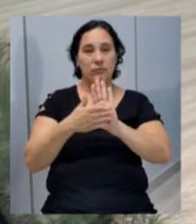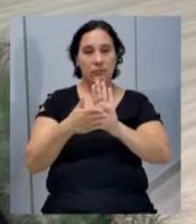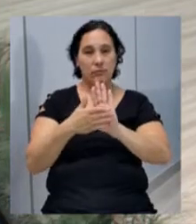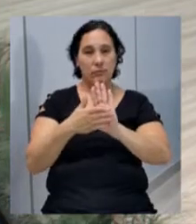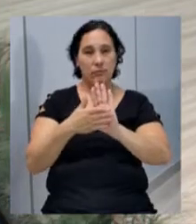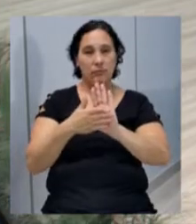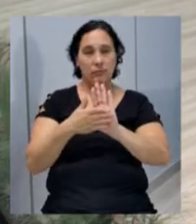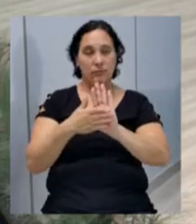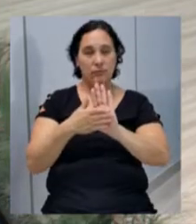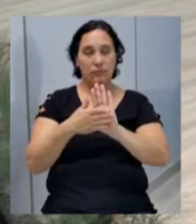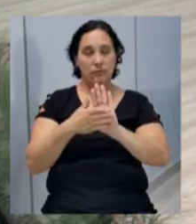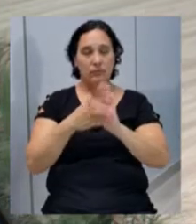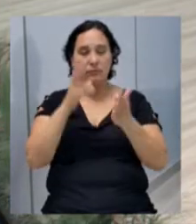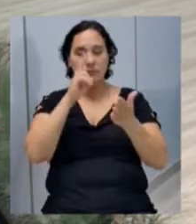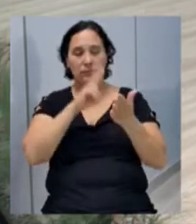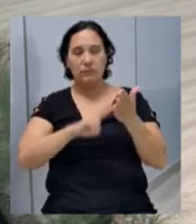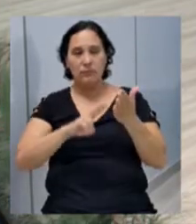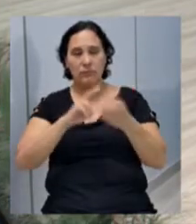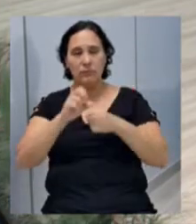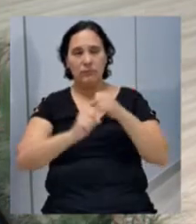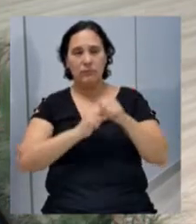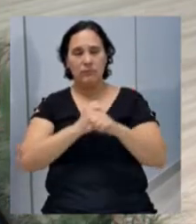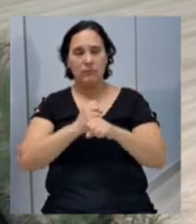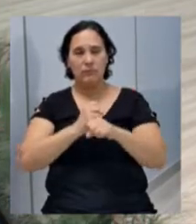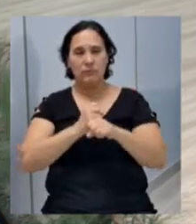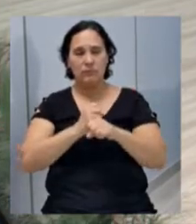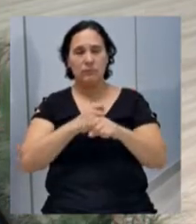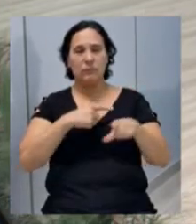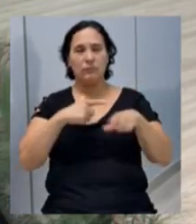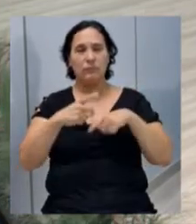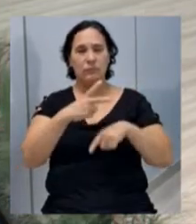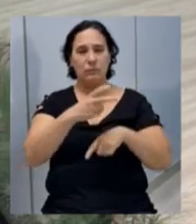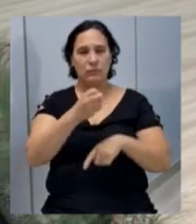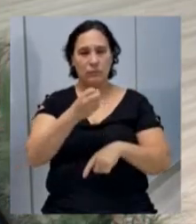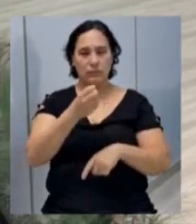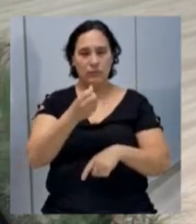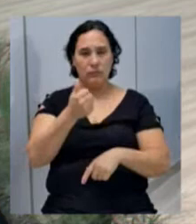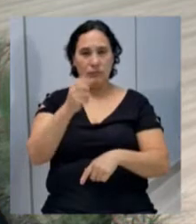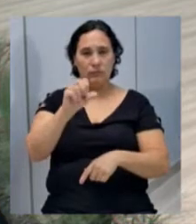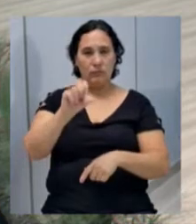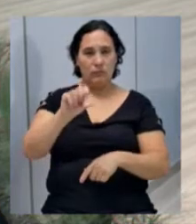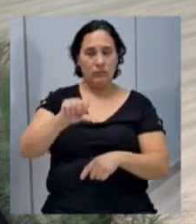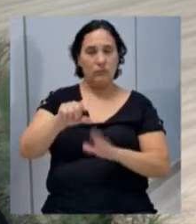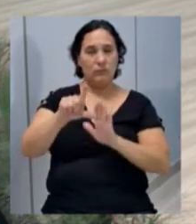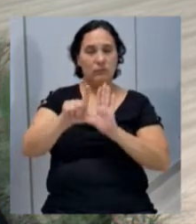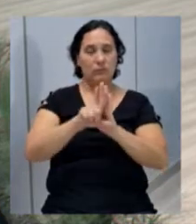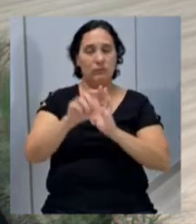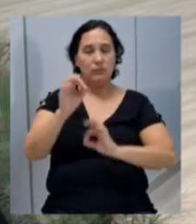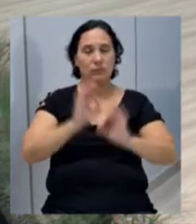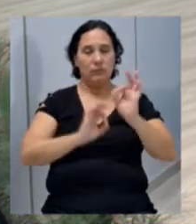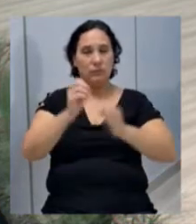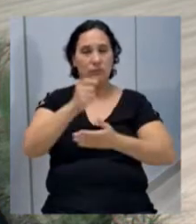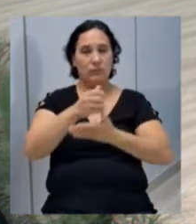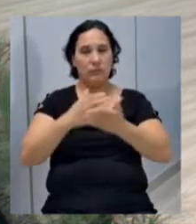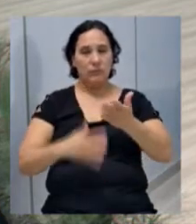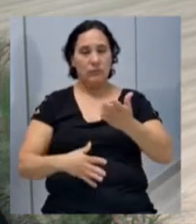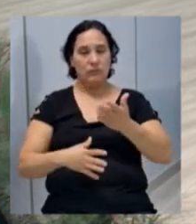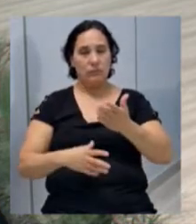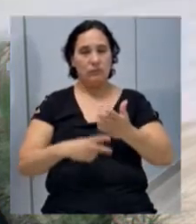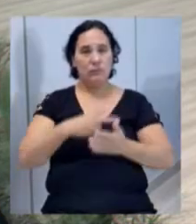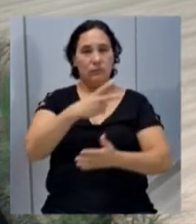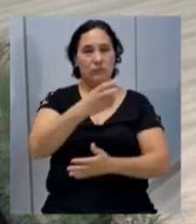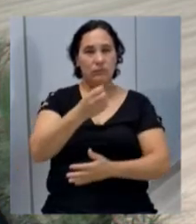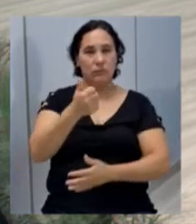revisão do Plano Plurianual para o exercício de 2019 e da Lei de Diretrizes Orçamentárias para o exercício de